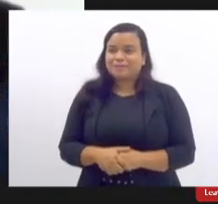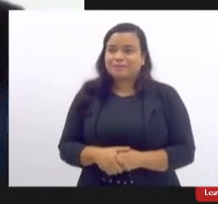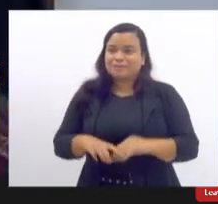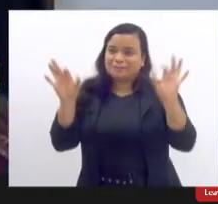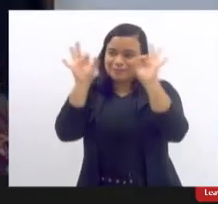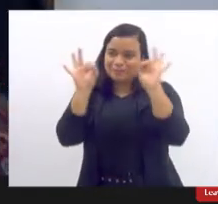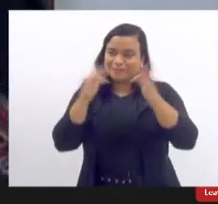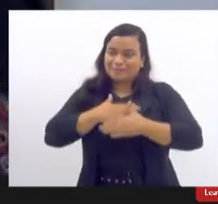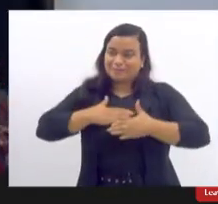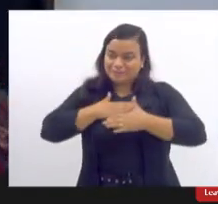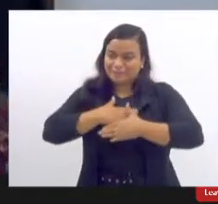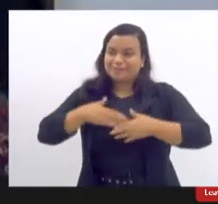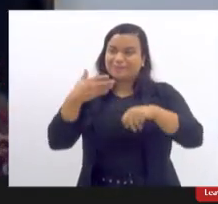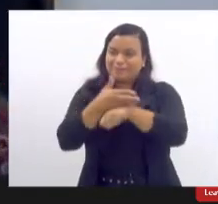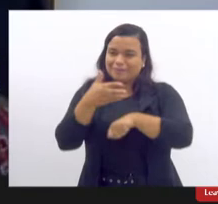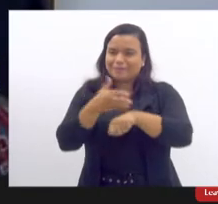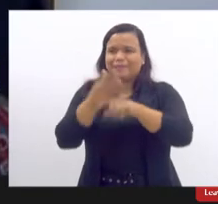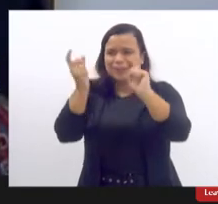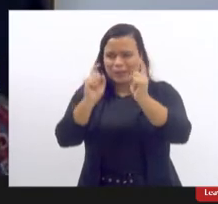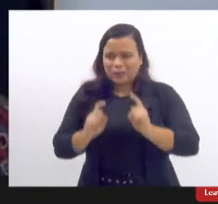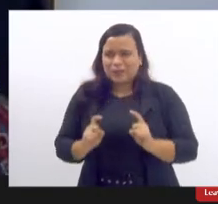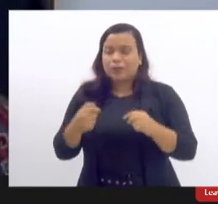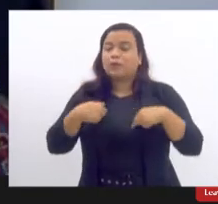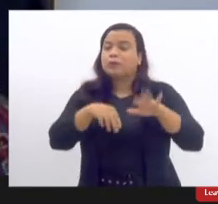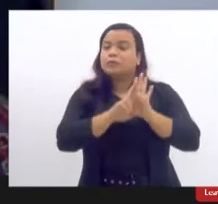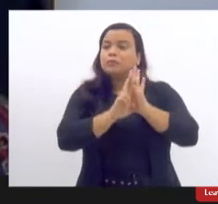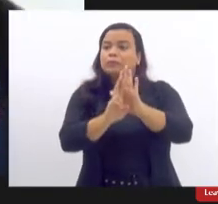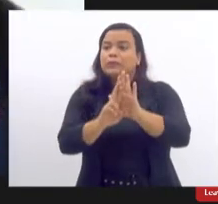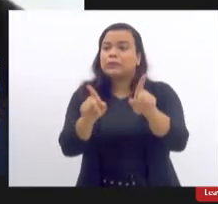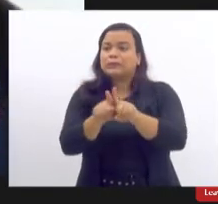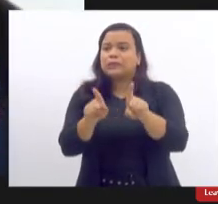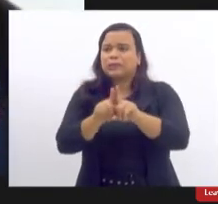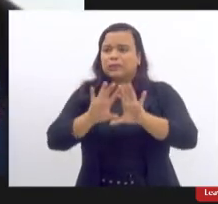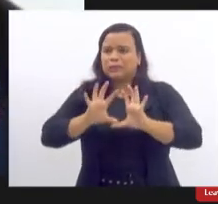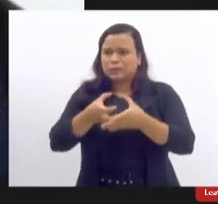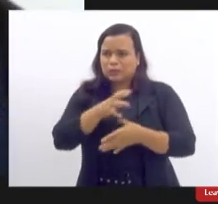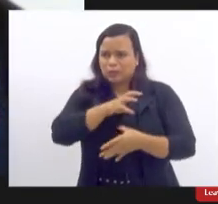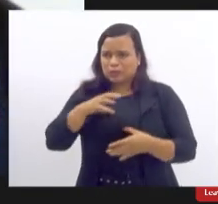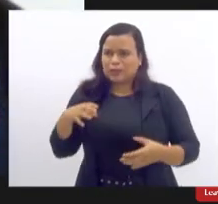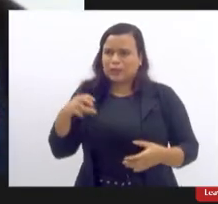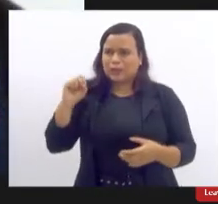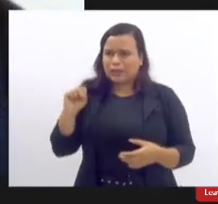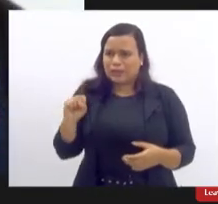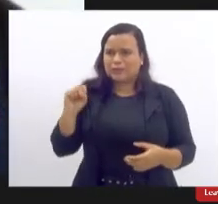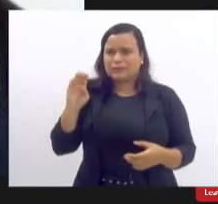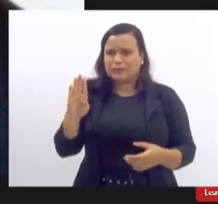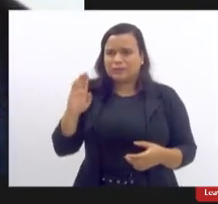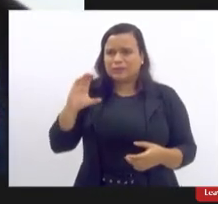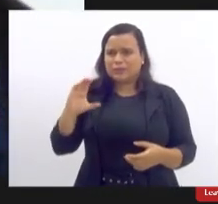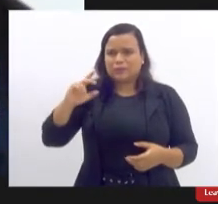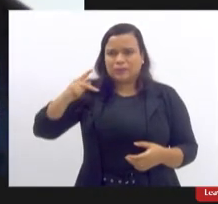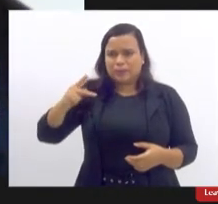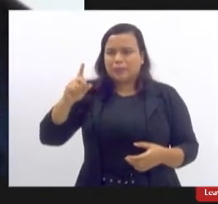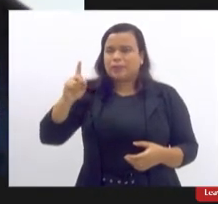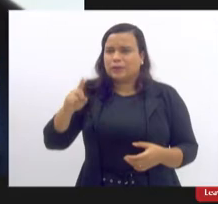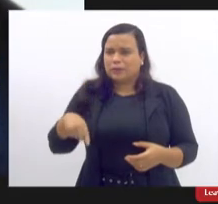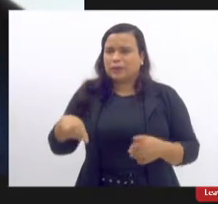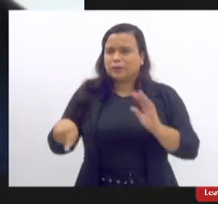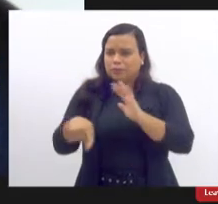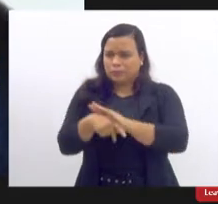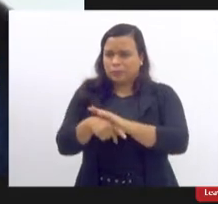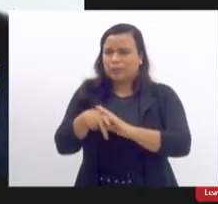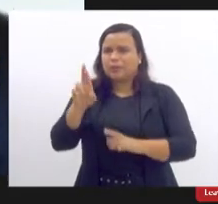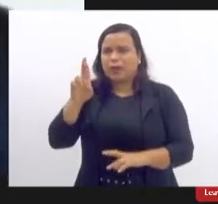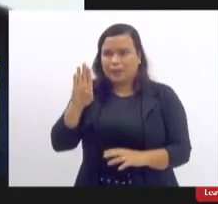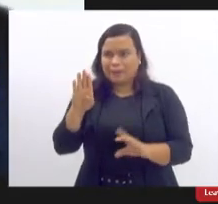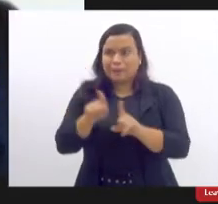participando da reunião e eu estou representando também a comissão da SBCP que é a comissão da MB e parlamentar